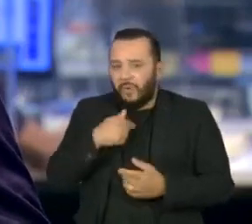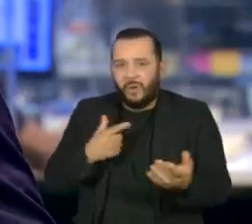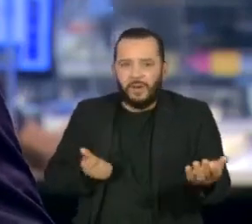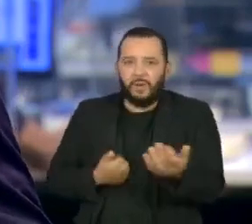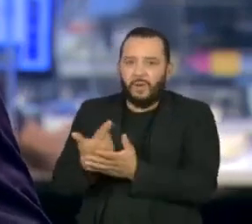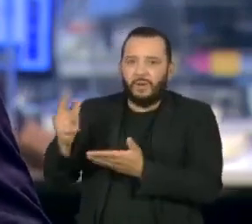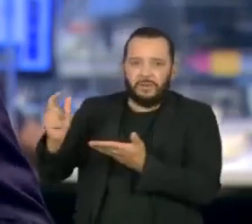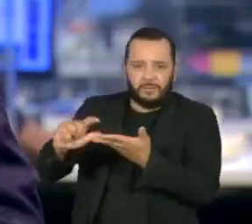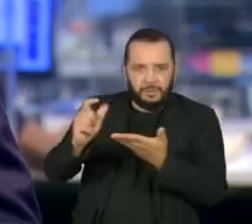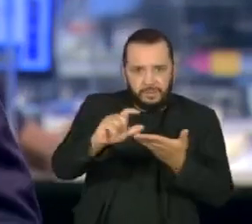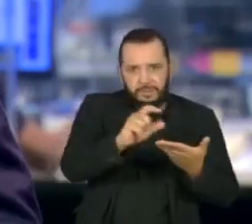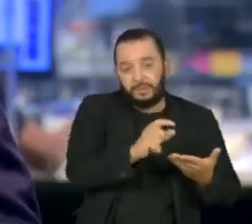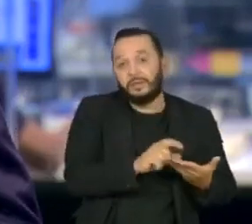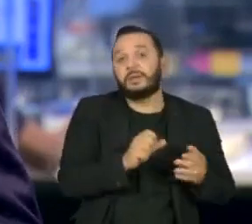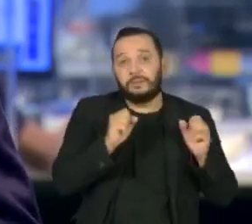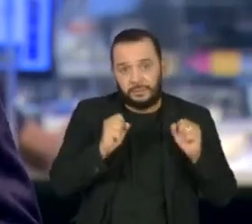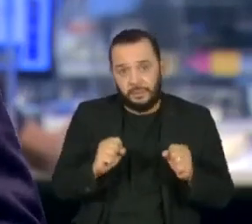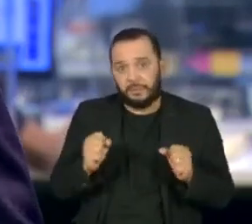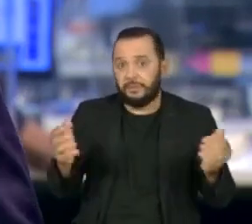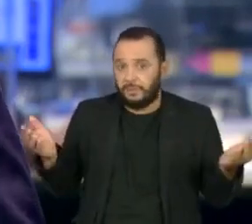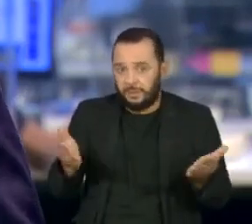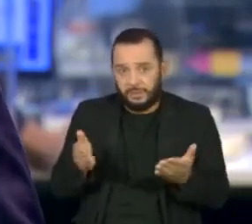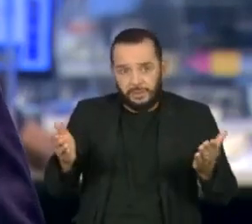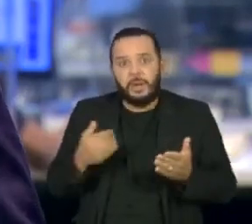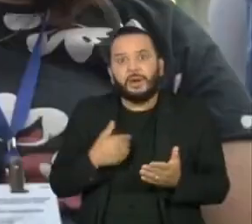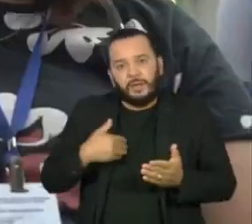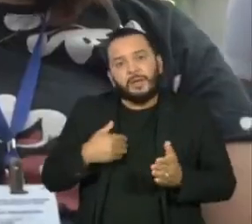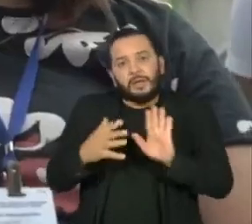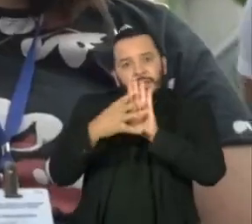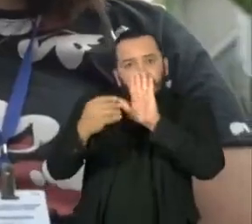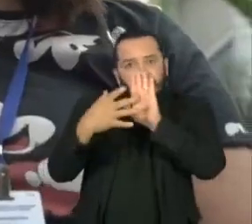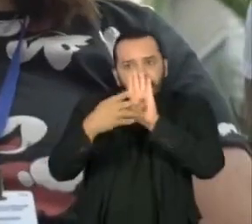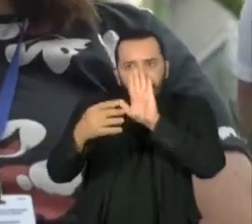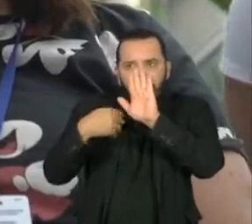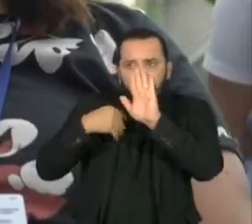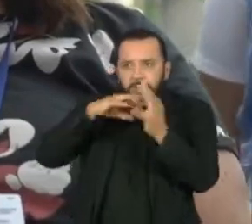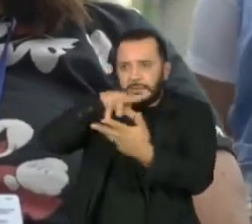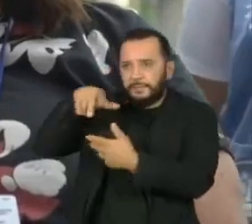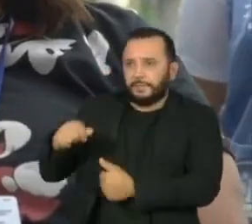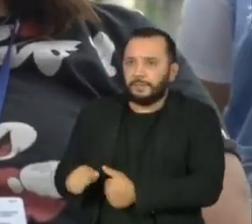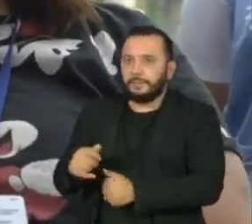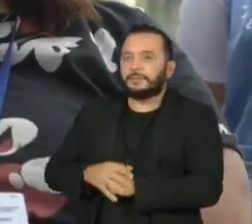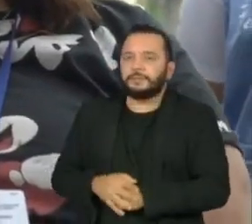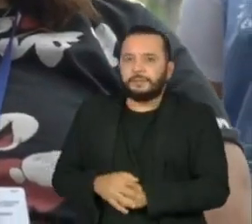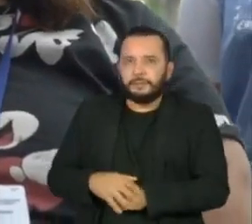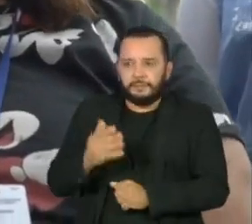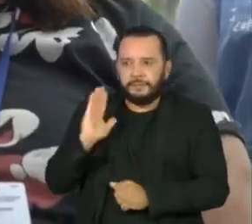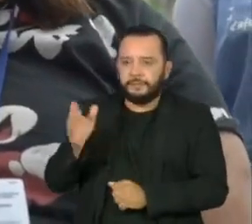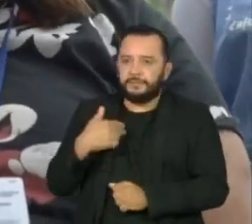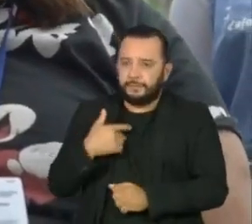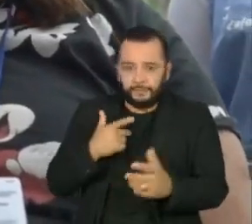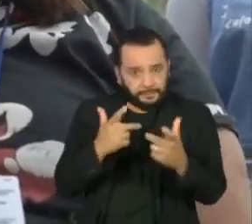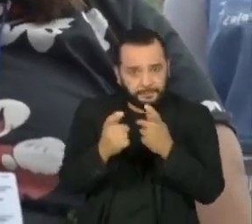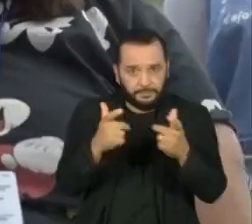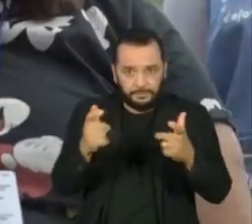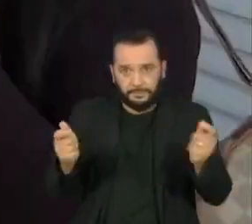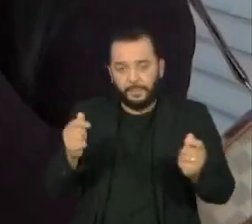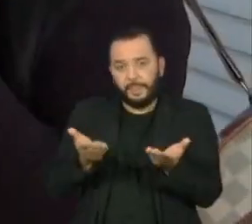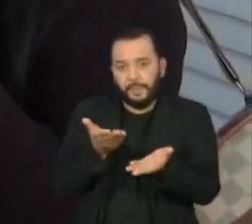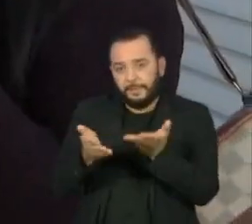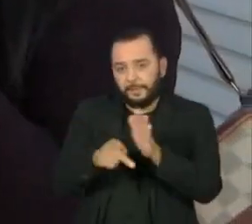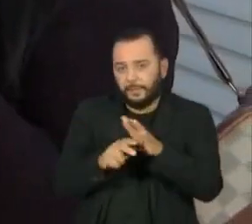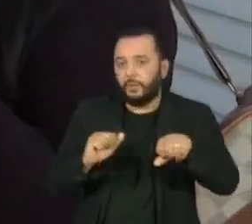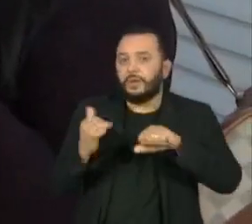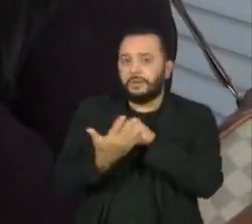de imunizantes, pode agora dar o exemplo para o mundo. O sucesso da vacinação contra a Covid-19 no Brasil era